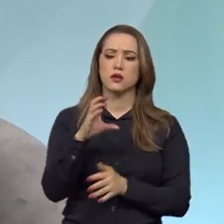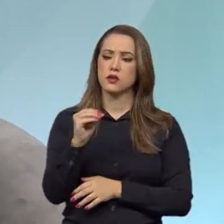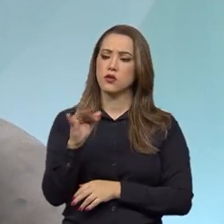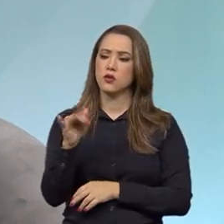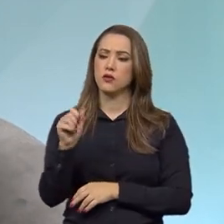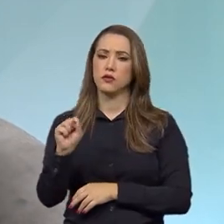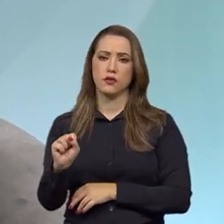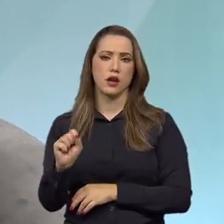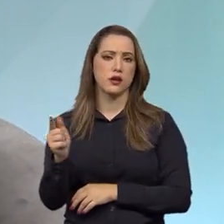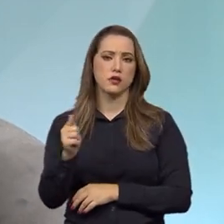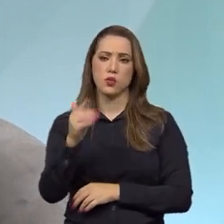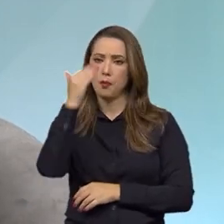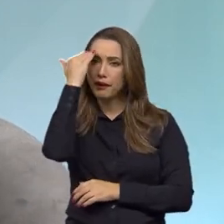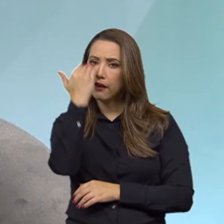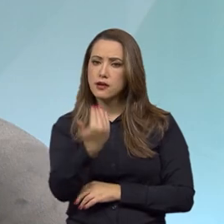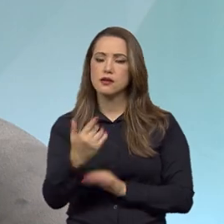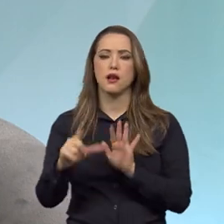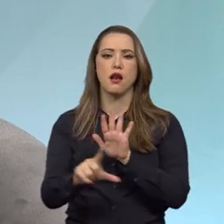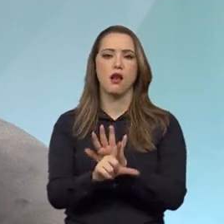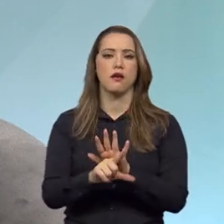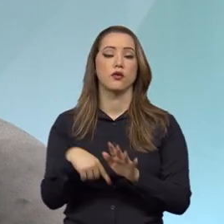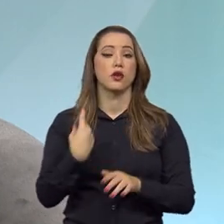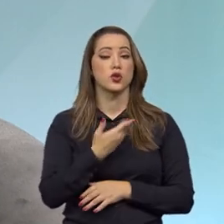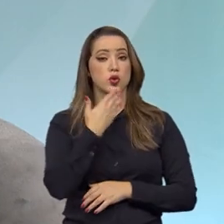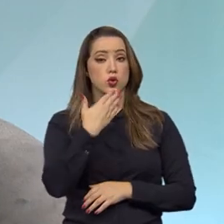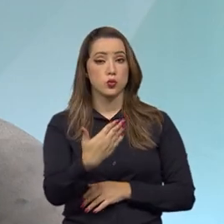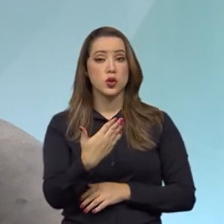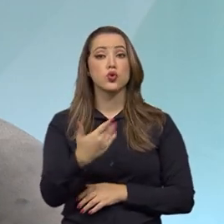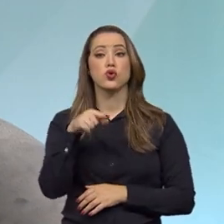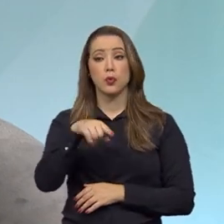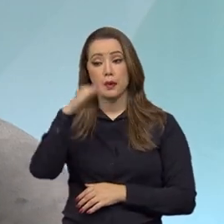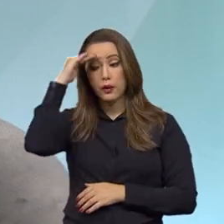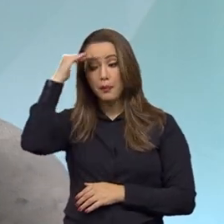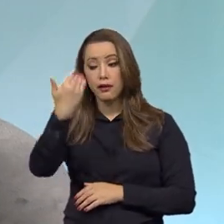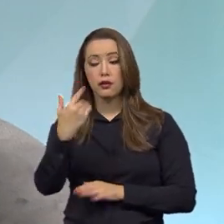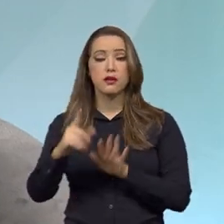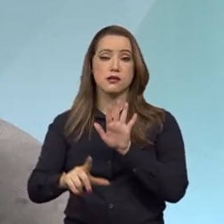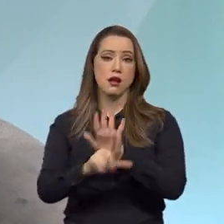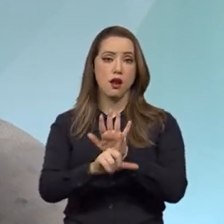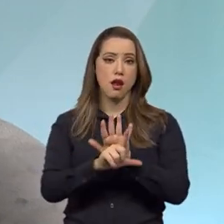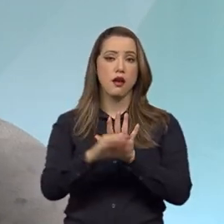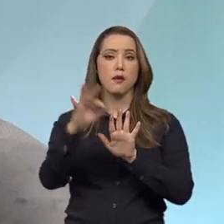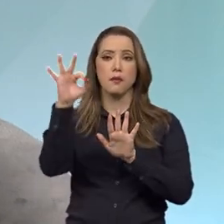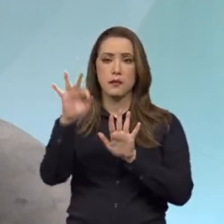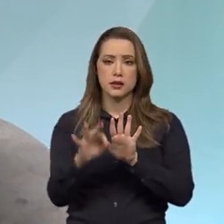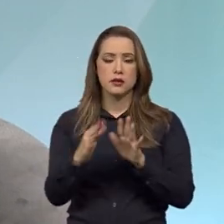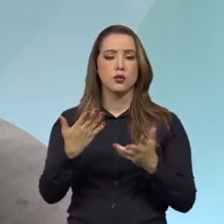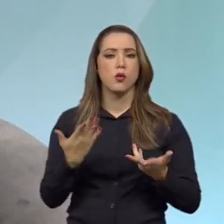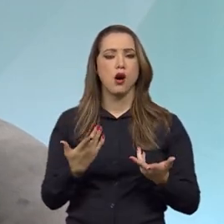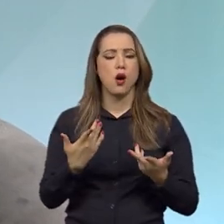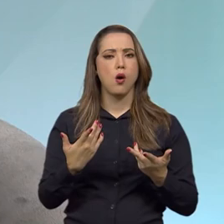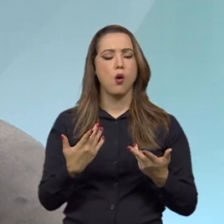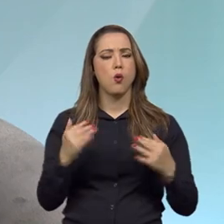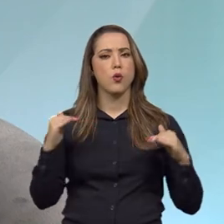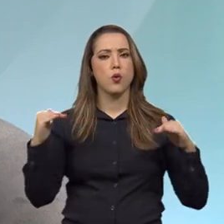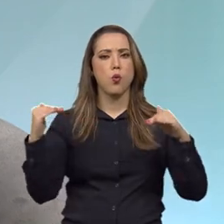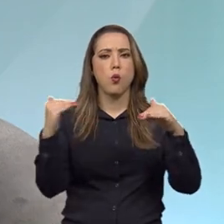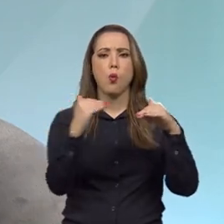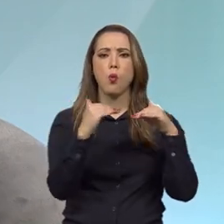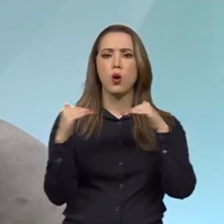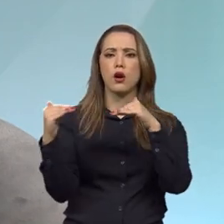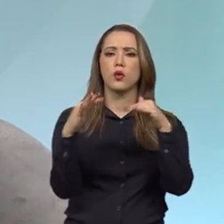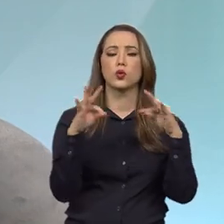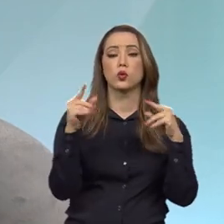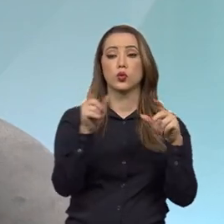os estados não estão cumprindo isso. Então, nós buscamos esse cumprimento, uma alíquota proporcional, que seja razoável, que seja uniforme em todos os